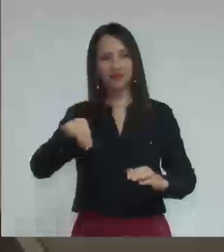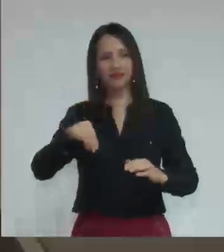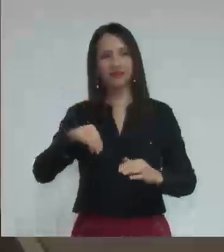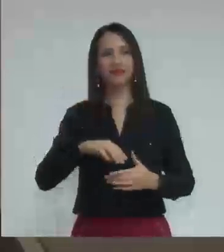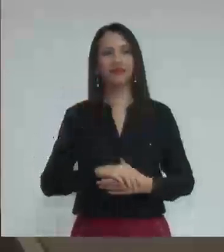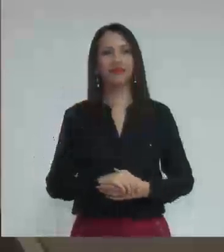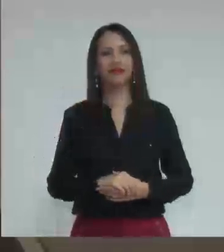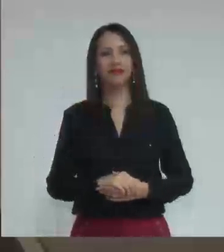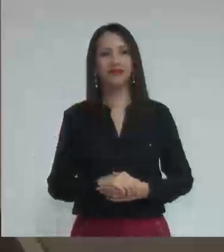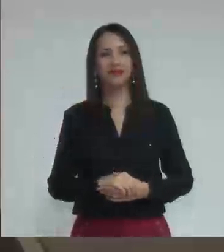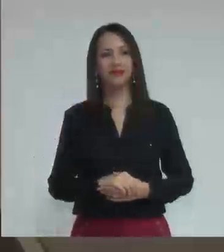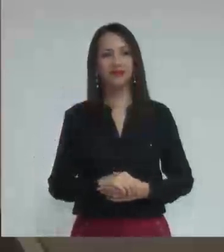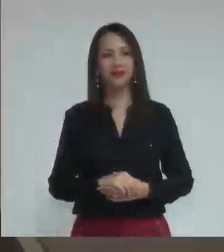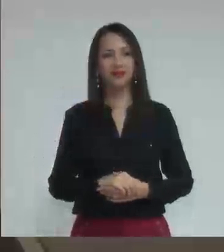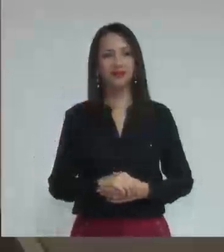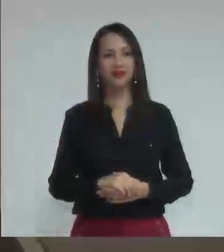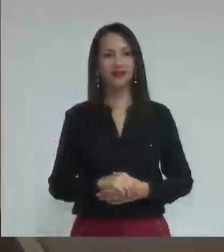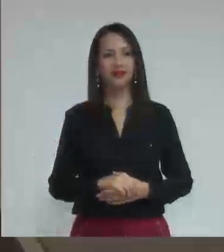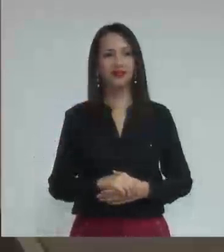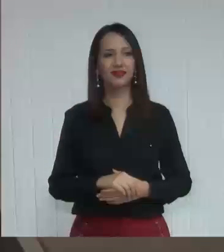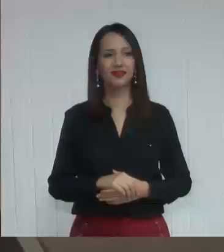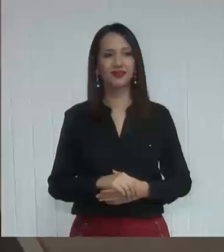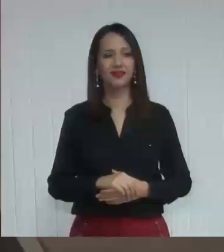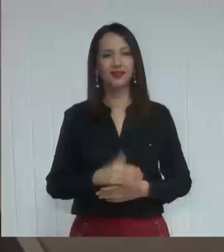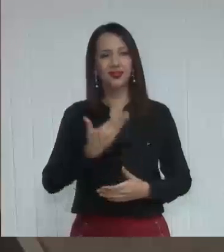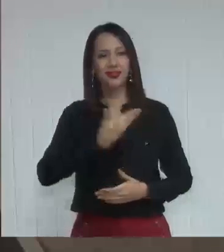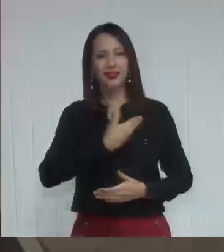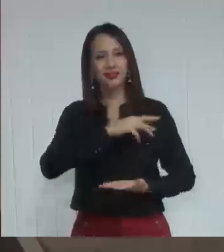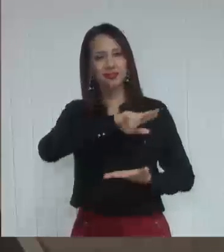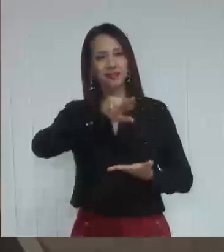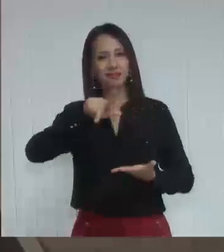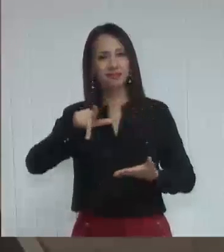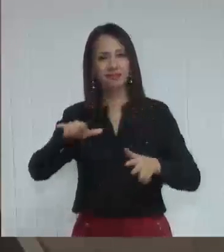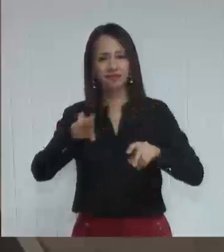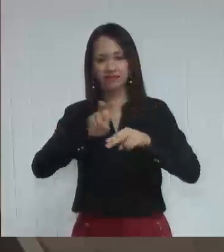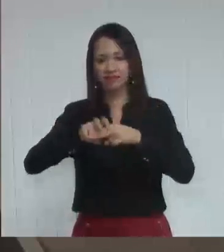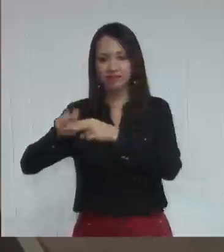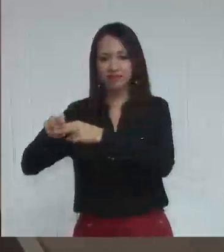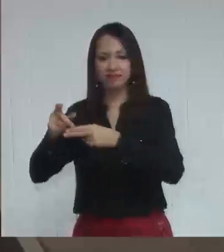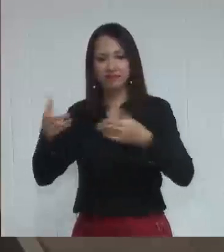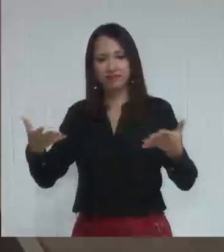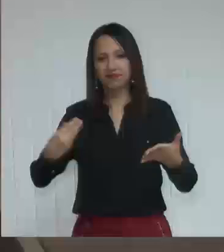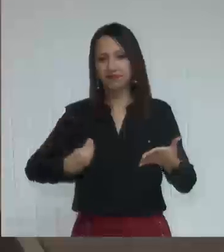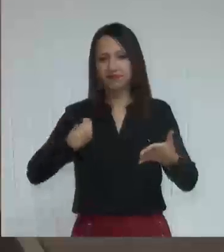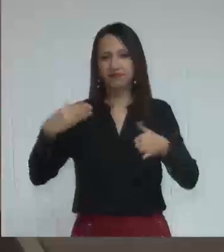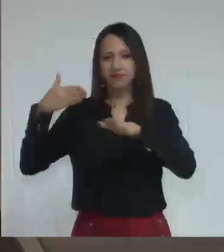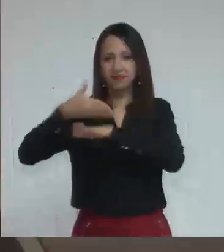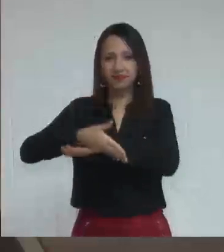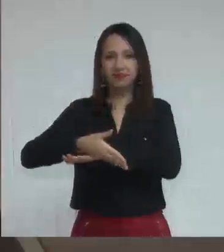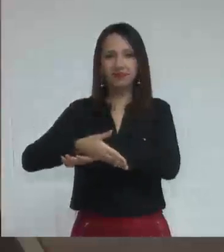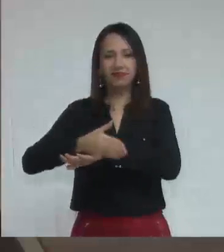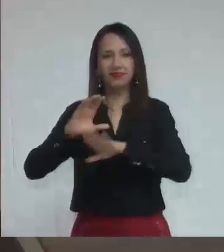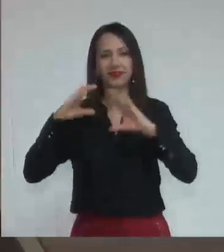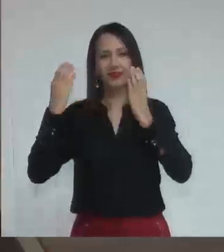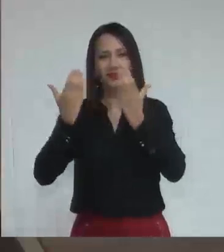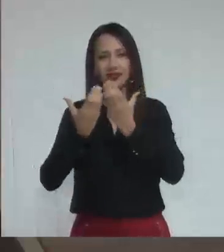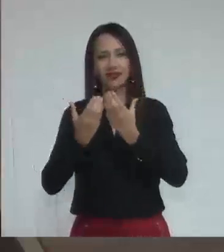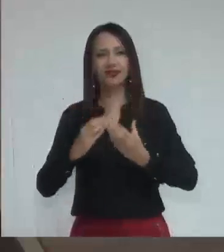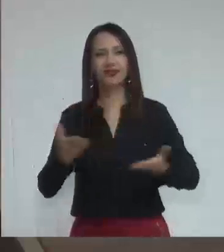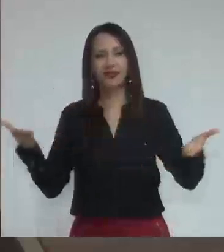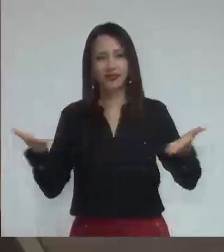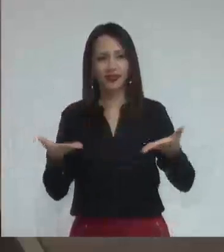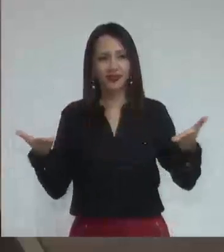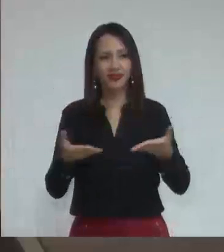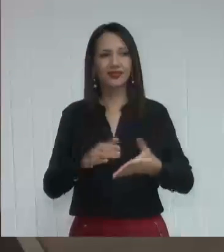Juliano Marcena, que estava aqui até agora, amigo Tiago de Paulo, os demais participantes aqui